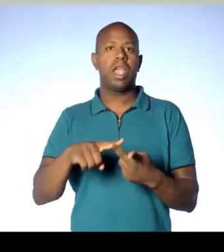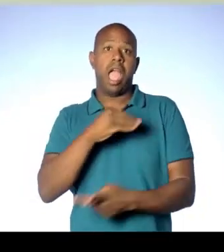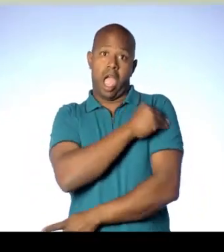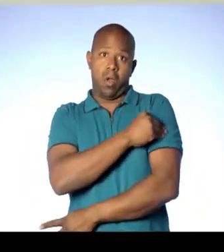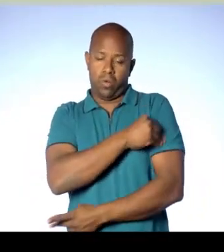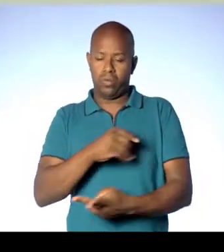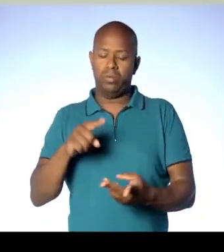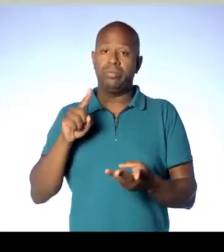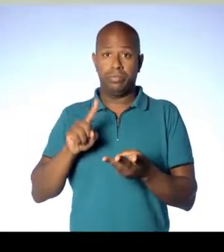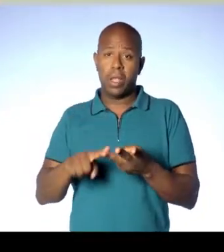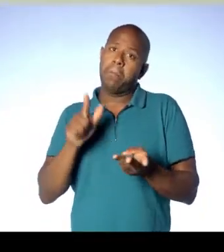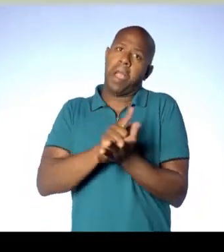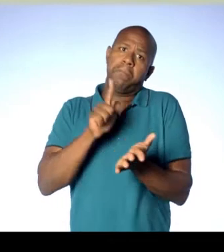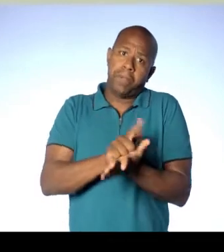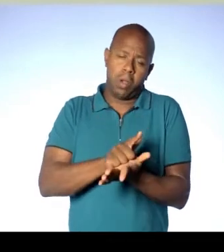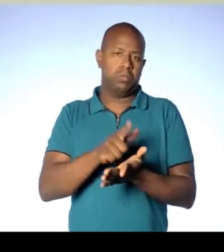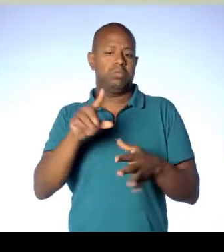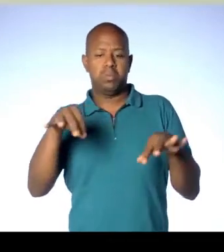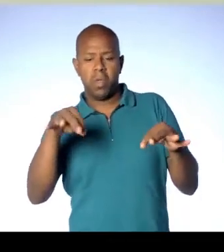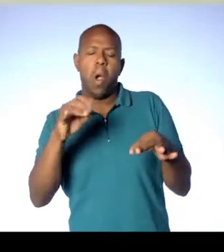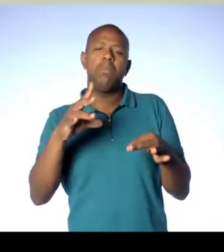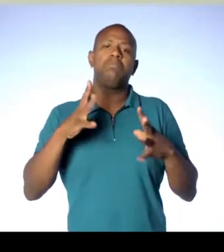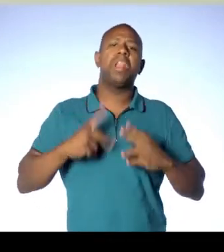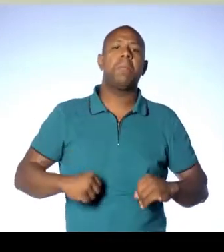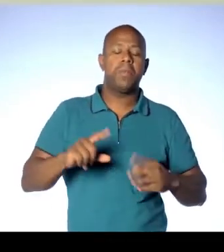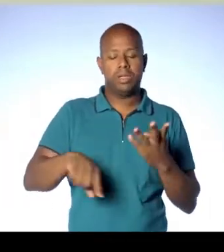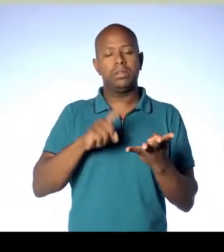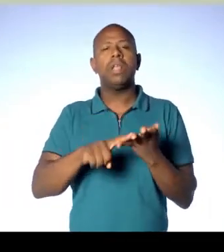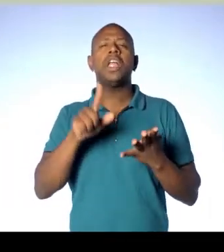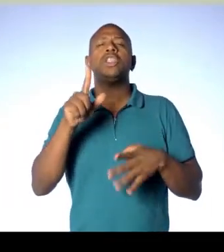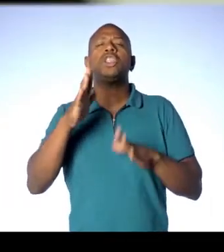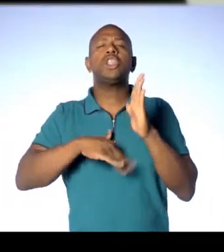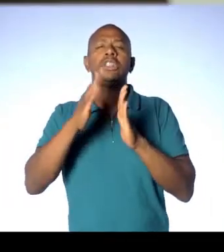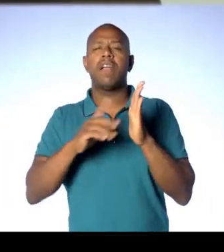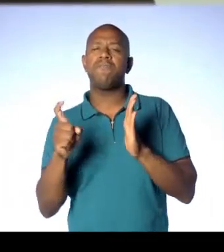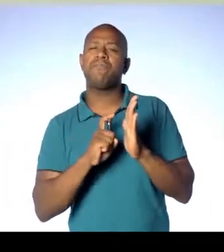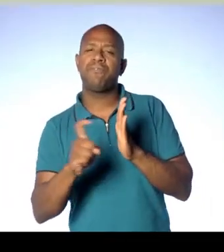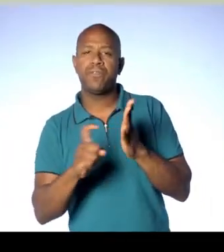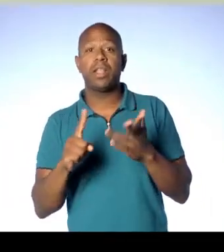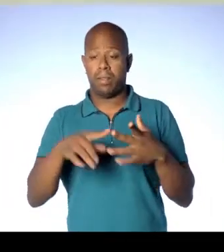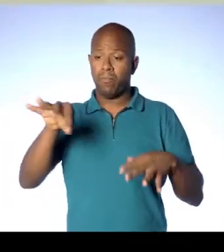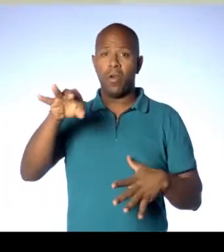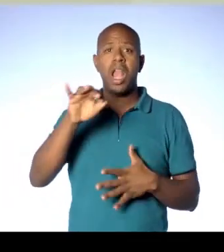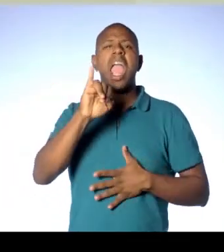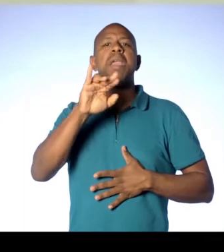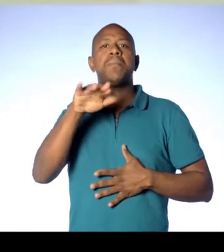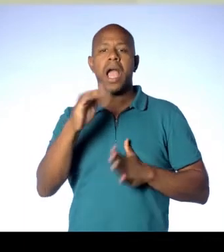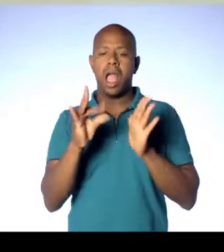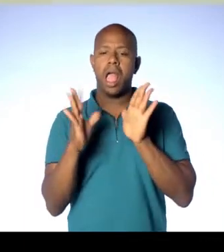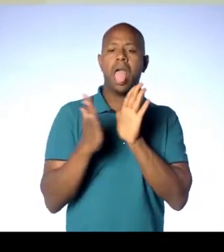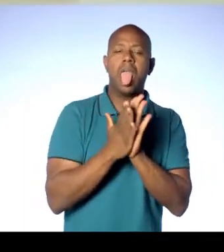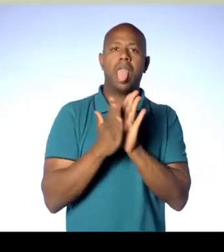um papel toalha ou um pano de limpeza uma tinta spray folha de imã adesivada pasta de escritório